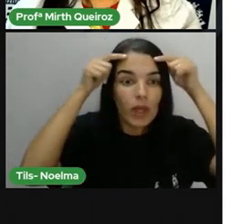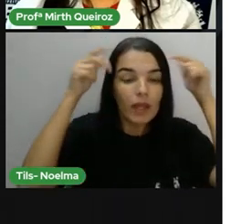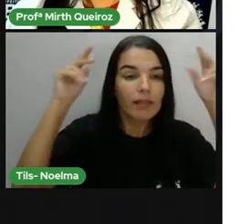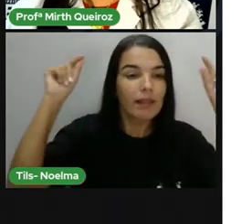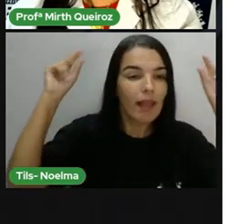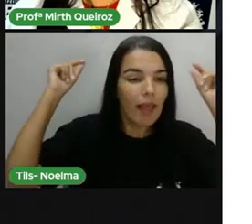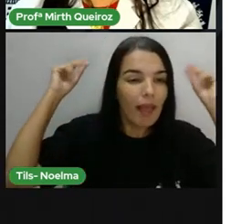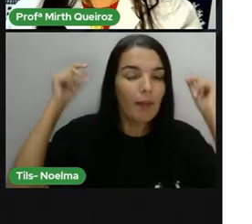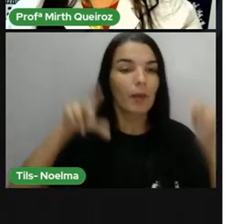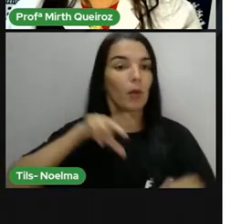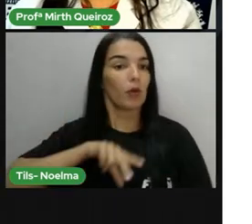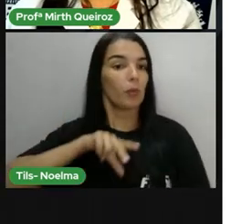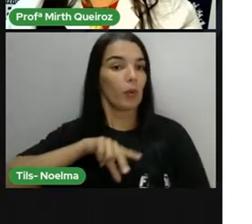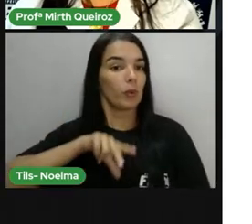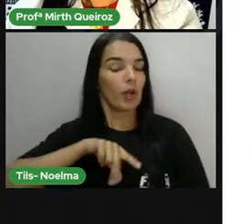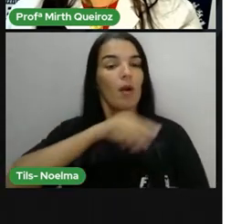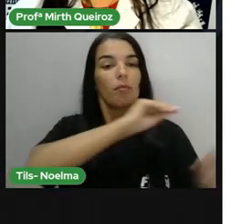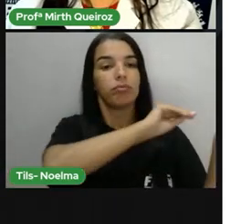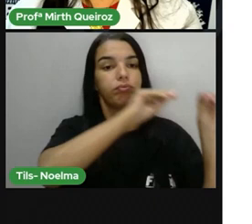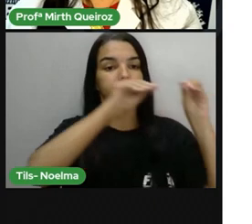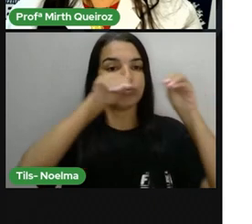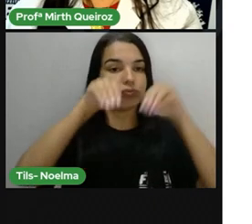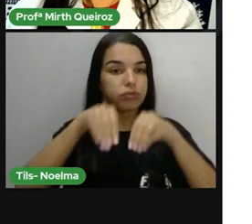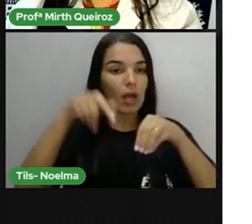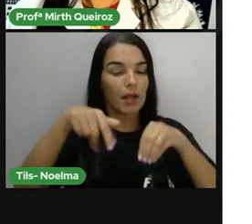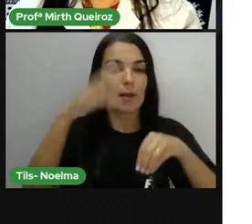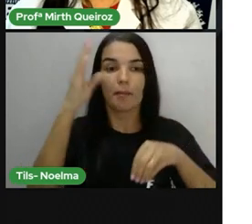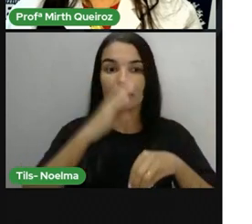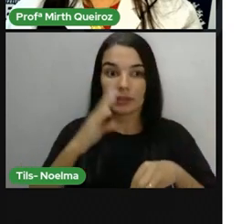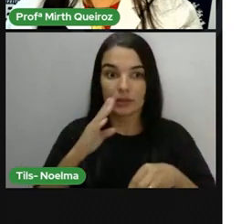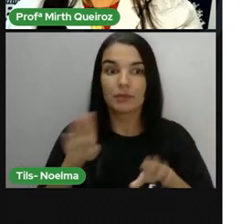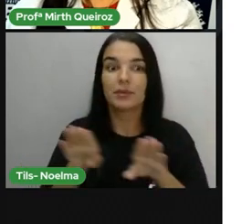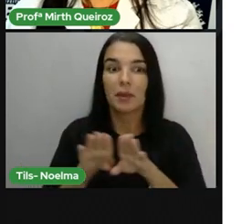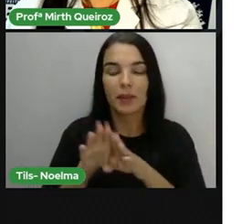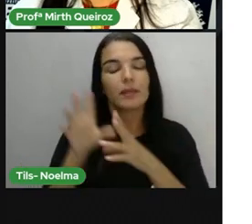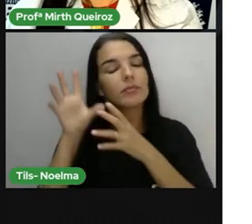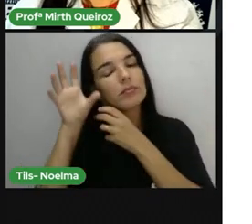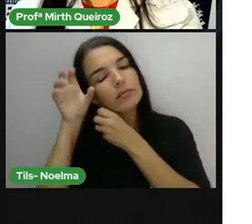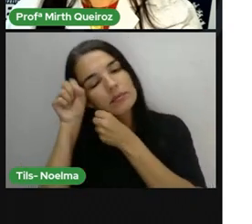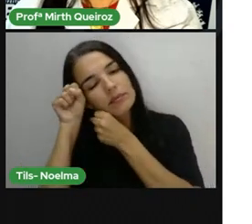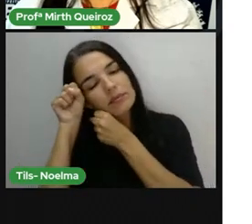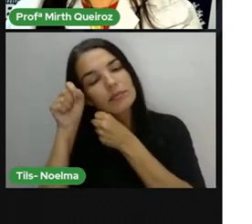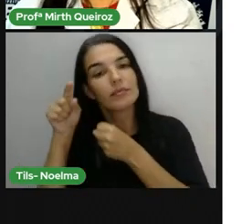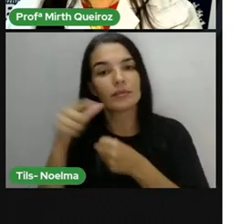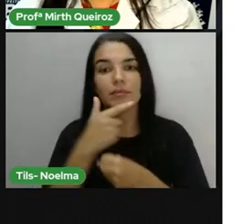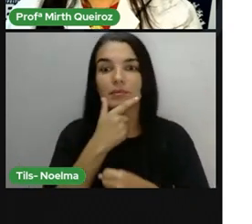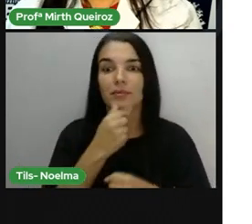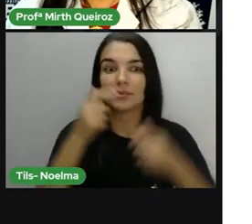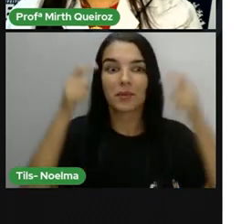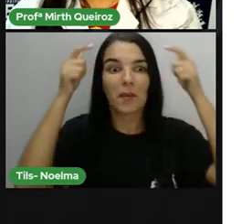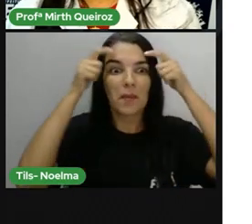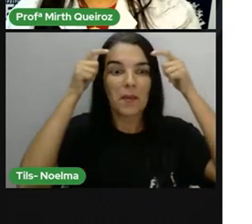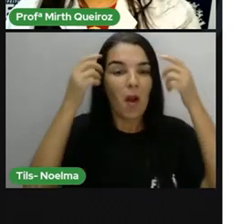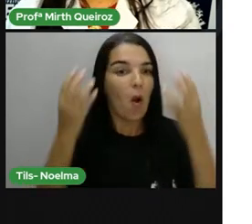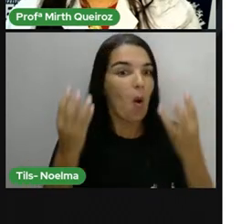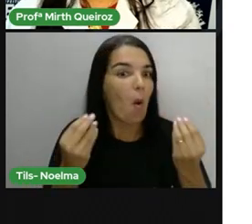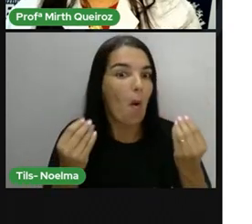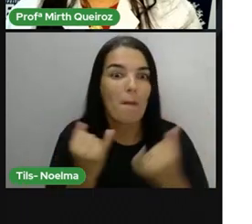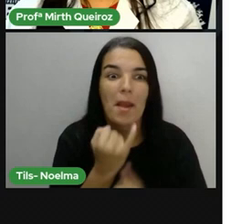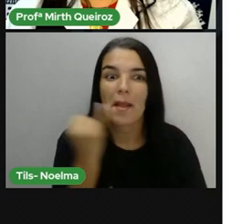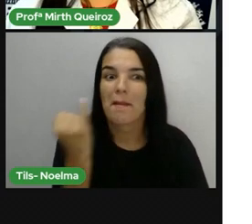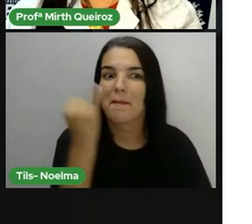Casa do Menor, esse local, ele hospedou D. Pedro II. Olha aí, gente, o quanto esse